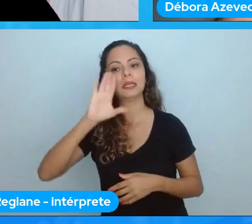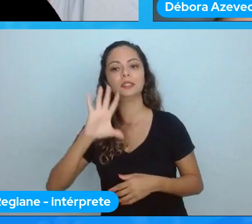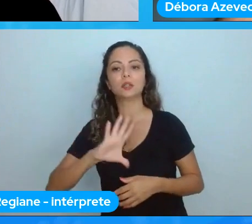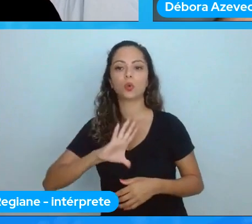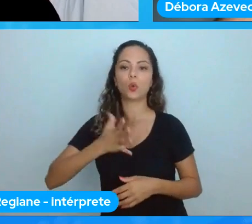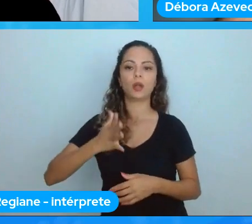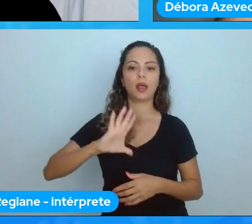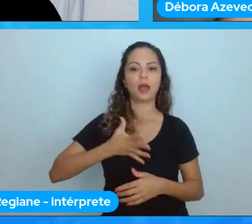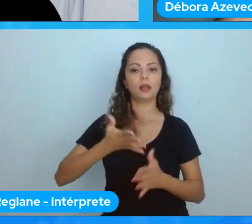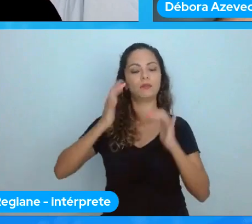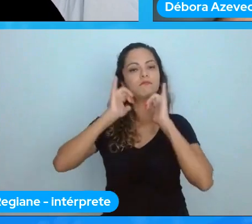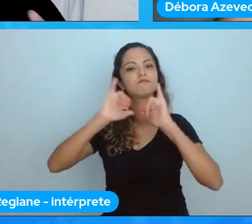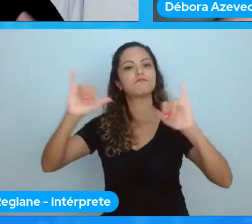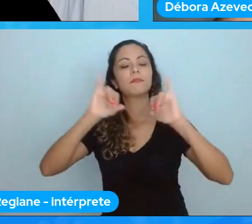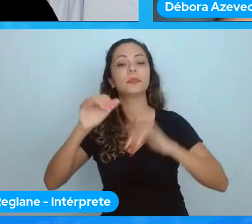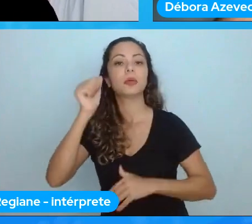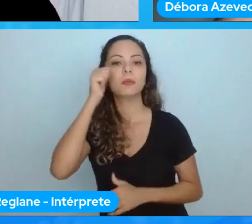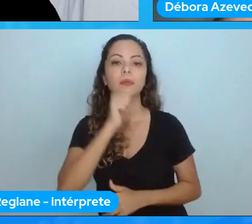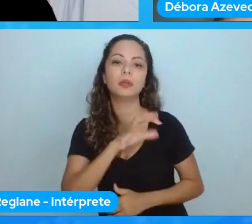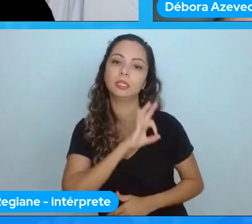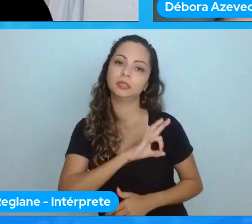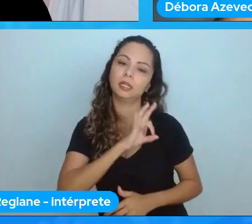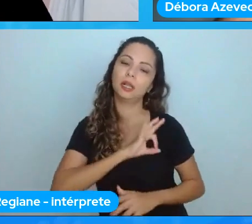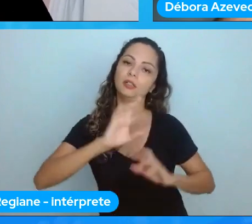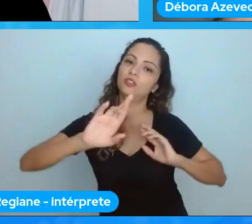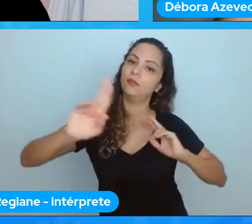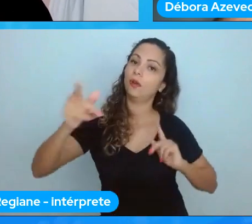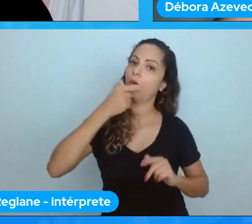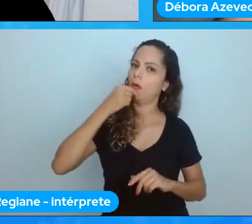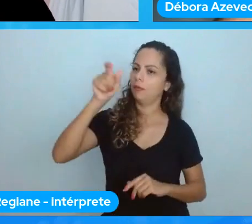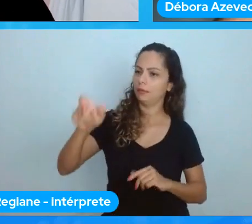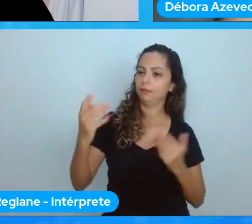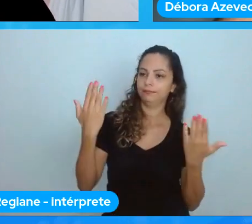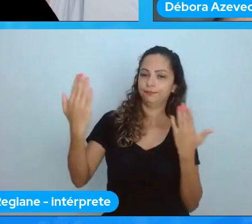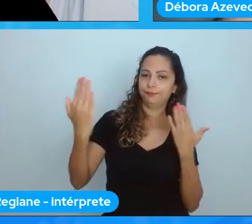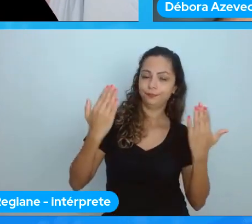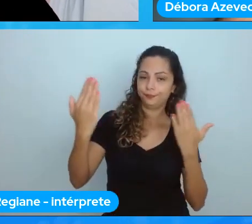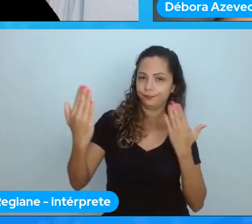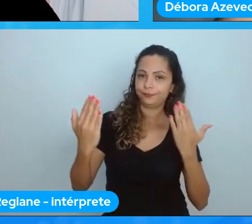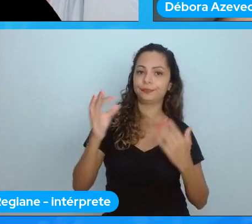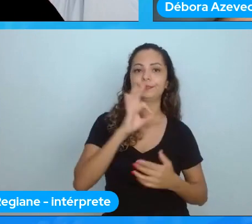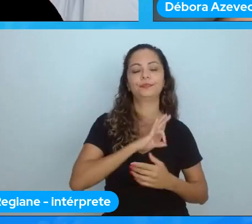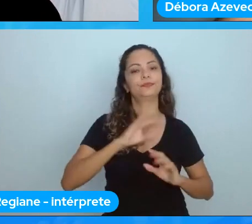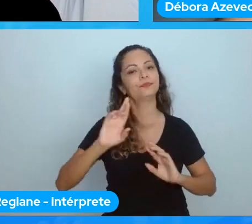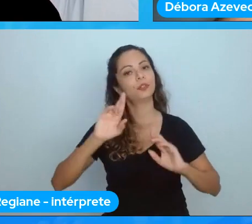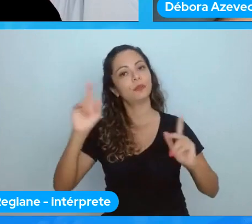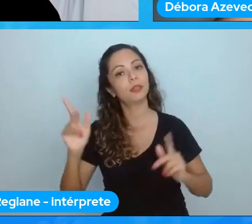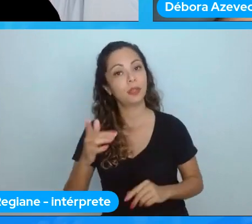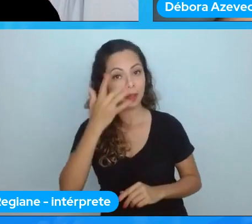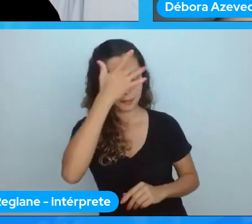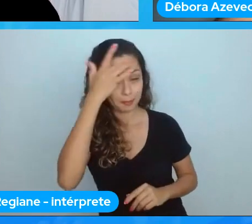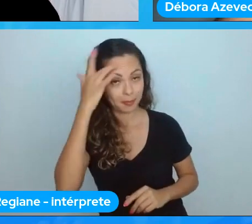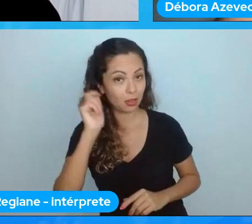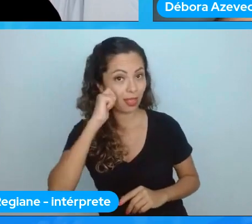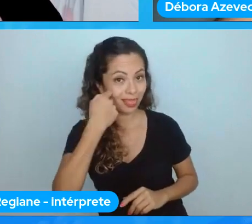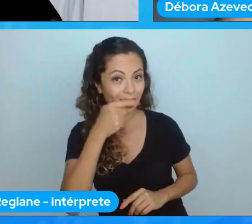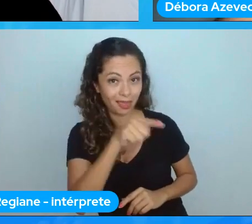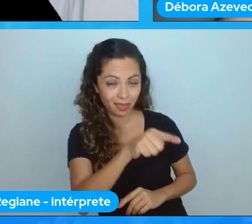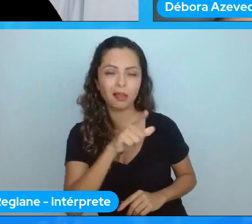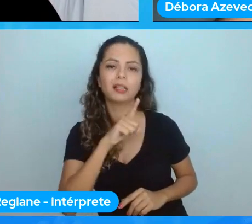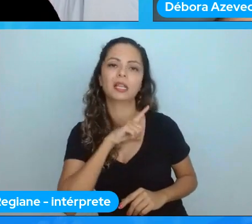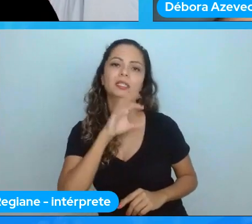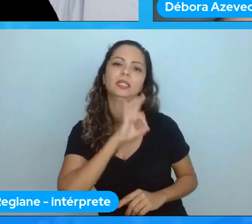salários são diferentes para mulheres que salários são diferentes para pessoas negras que a empresa faz piada transfóbica